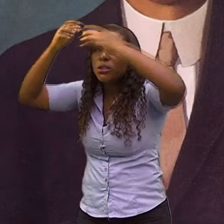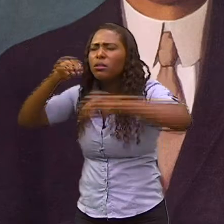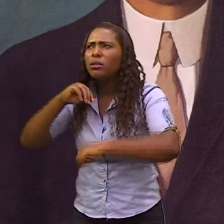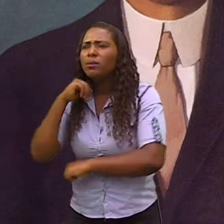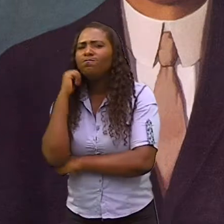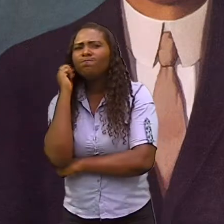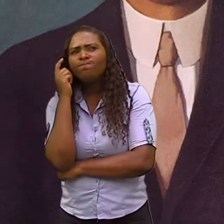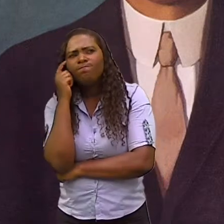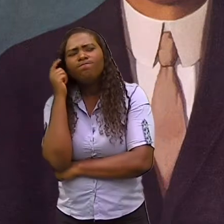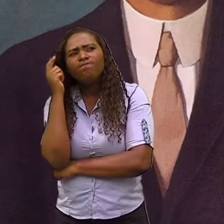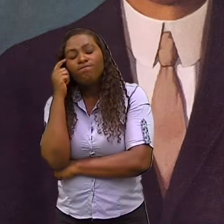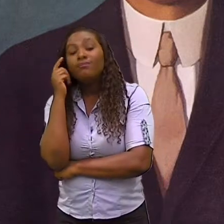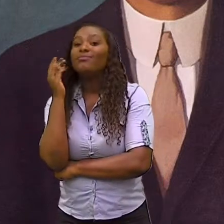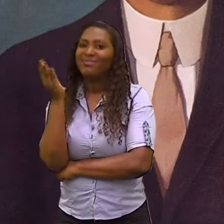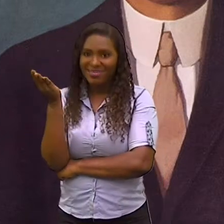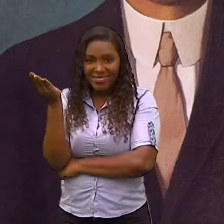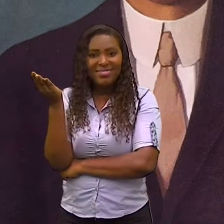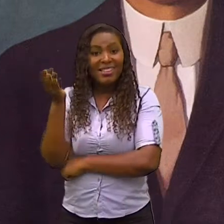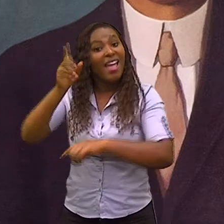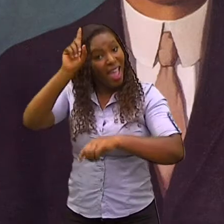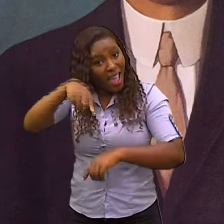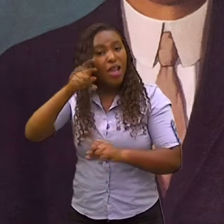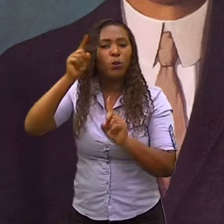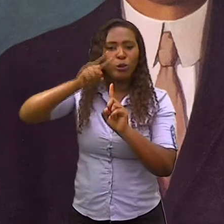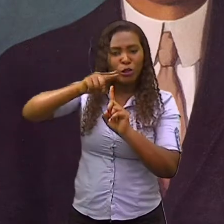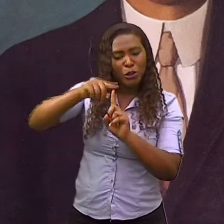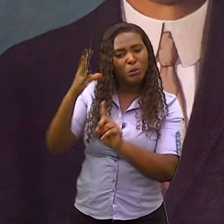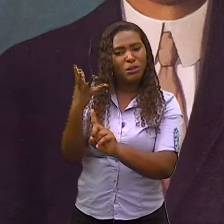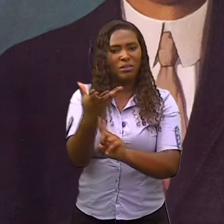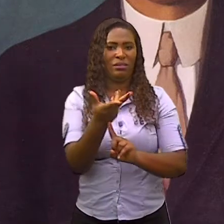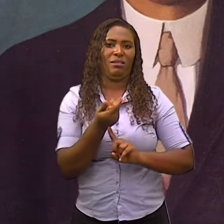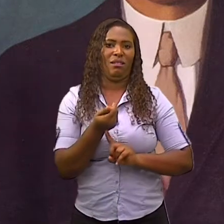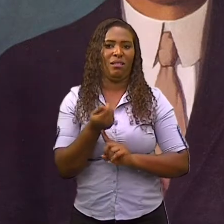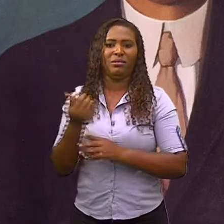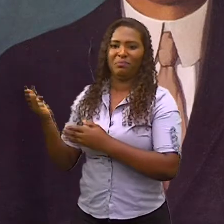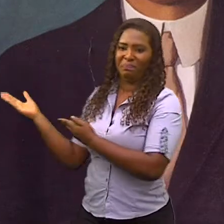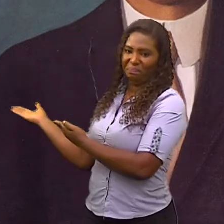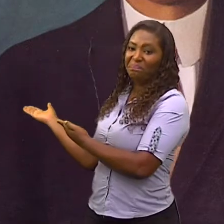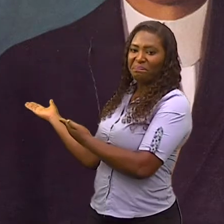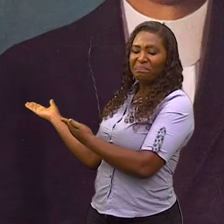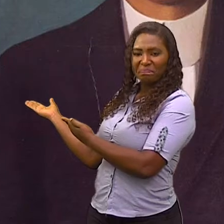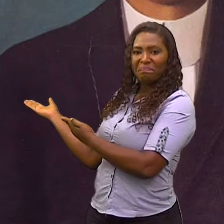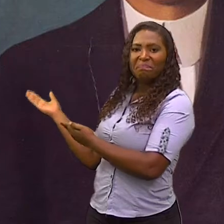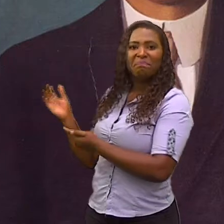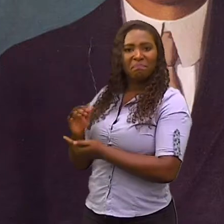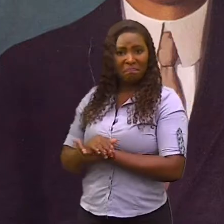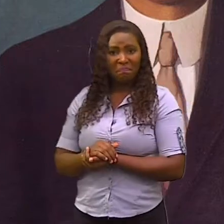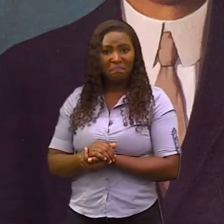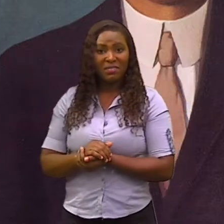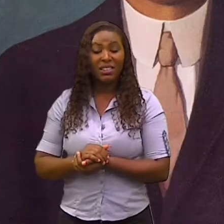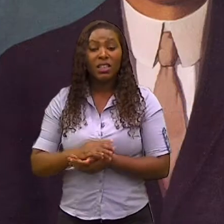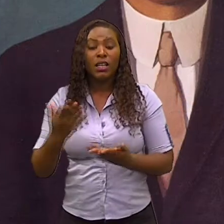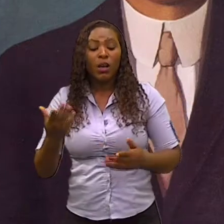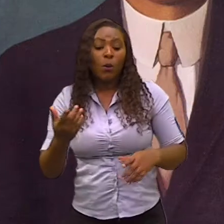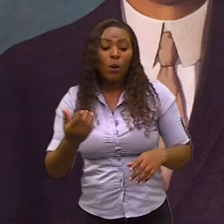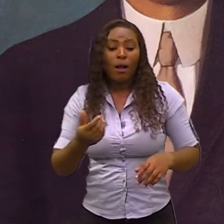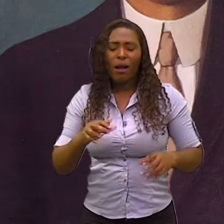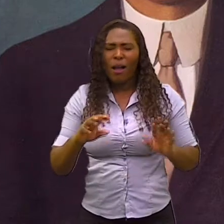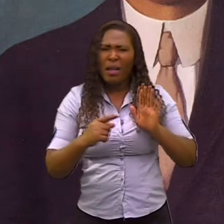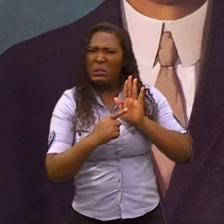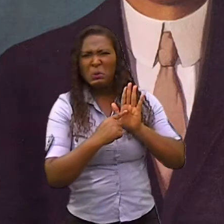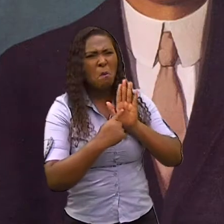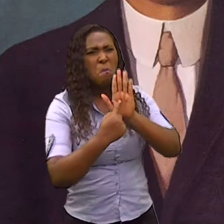uma espécie de mecanismo que não se limita a transcrever passivamente o sonho, e sim